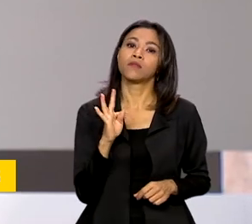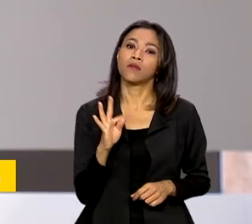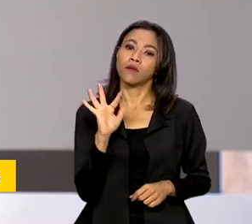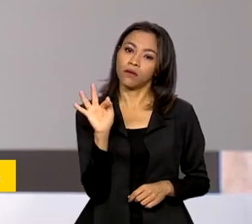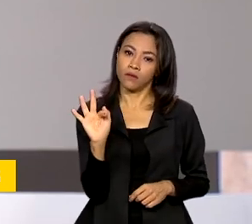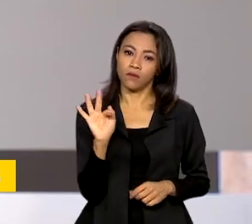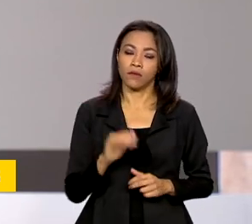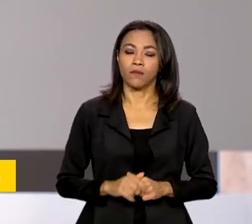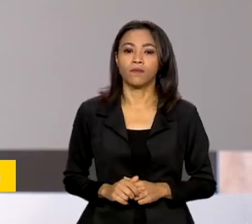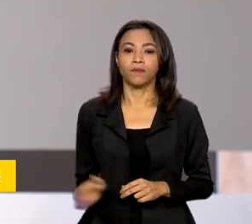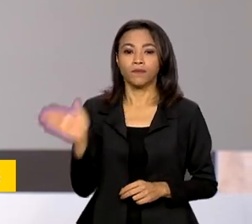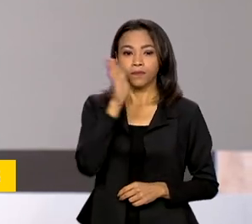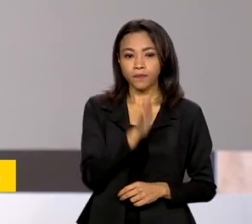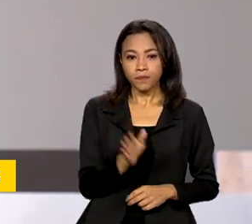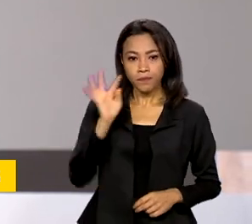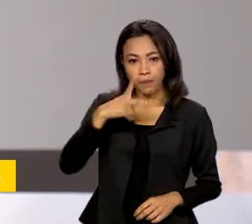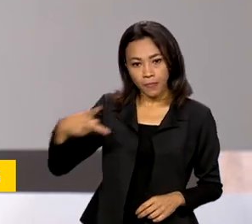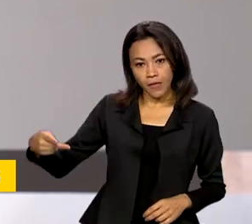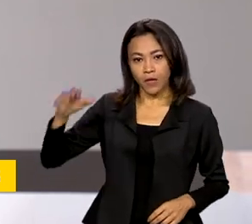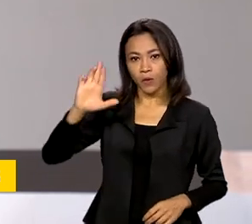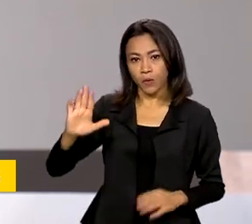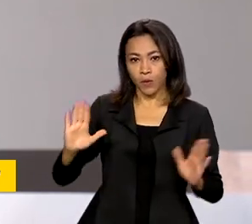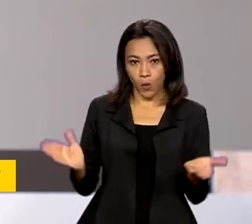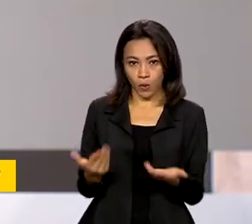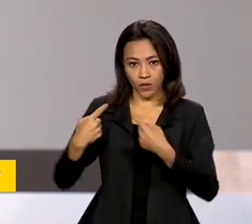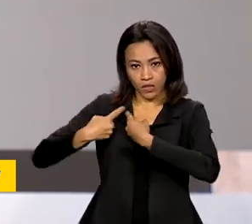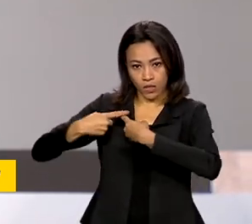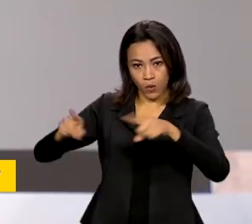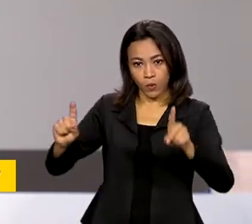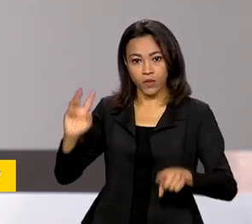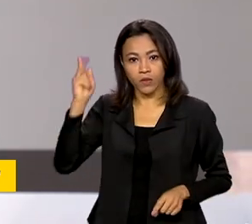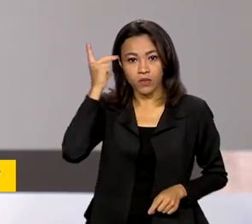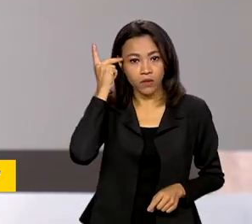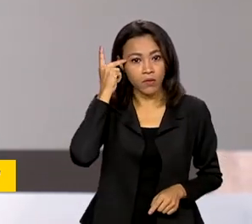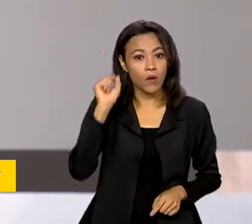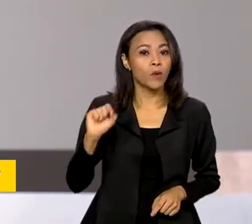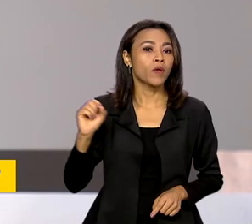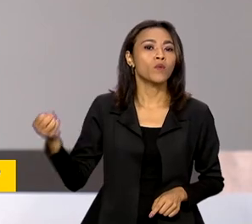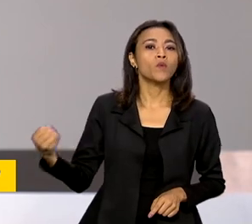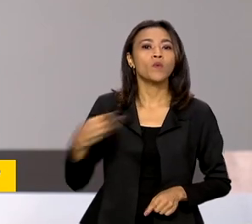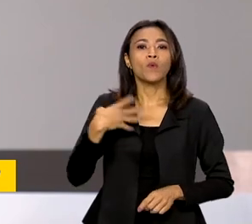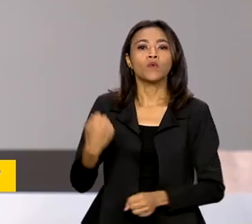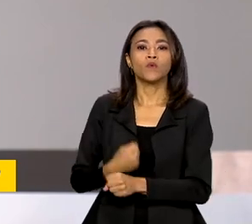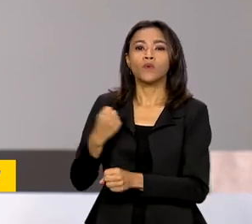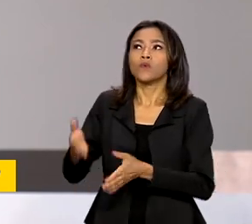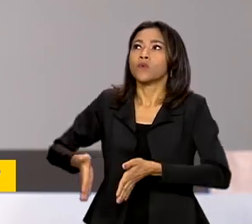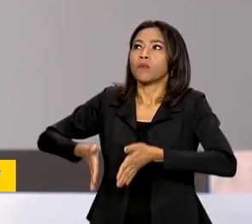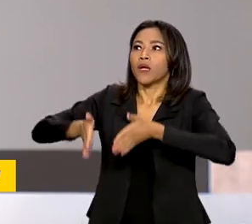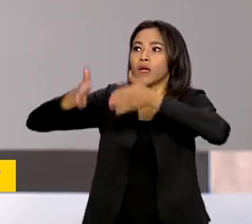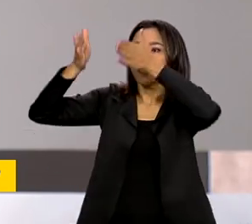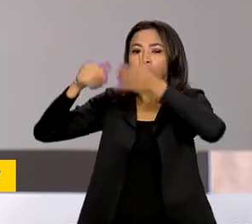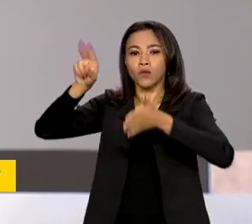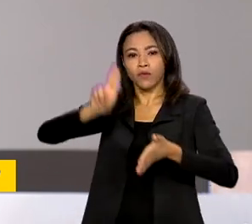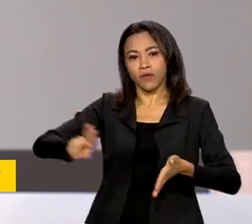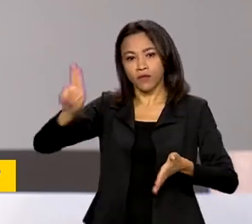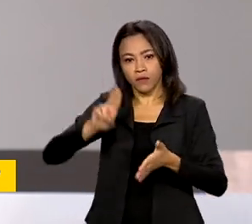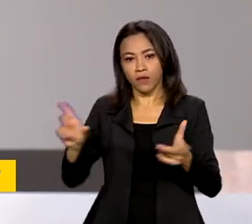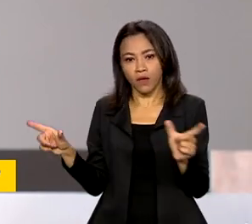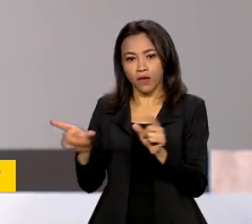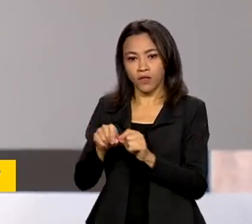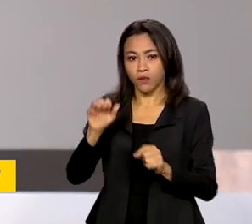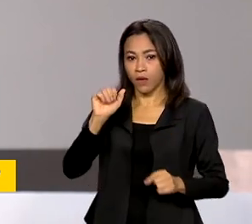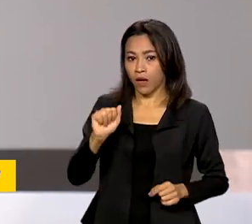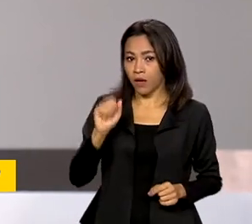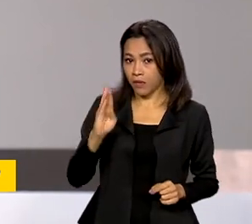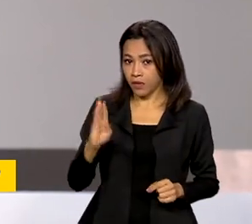O presidente Lula inaugura hoje em São Bernardo do Campo o novo prédio da Universidade Federal do ABC, criada no